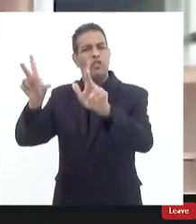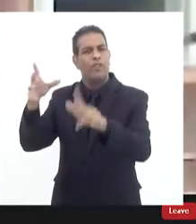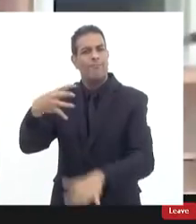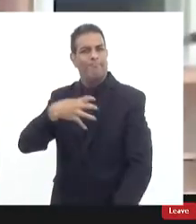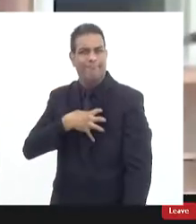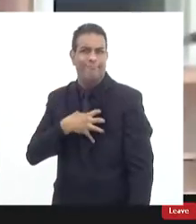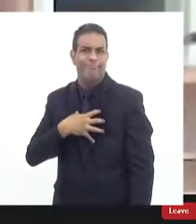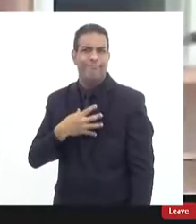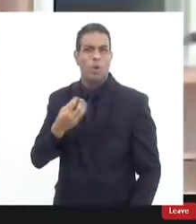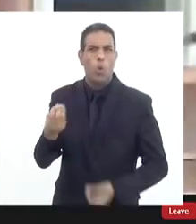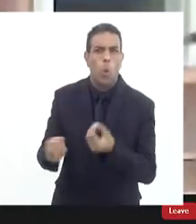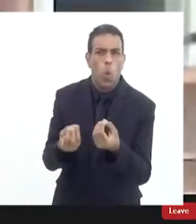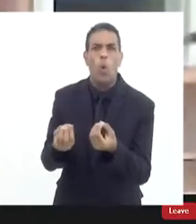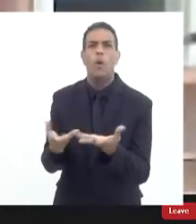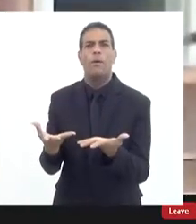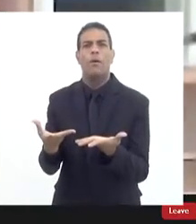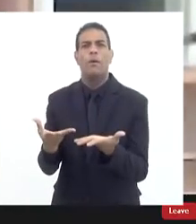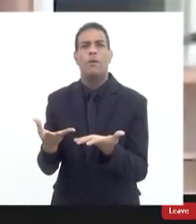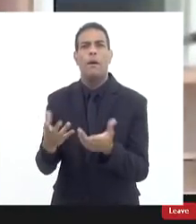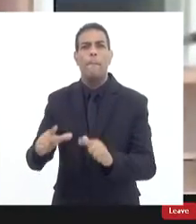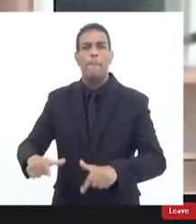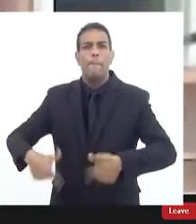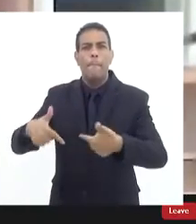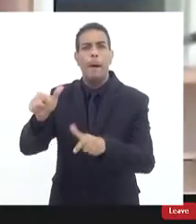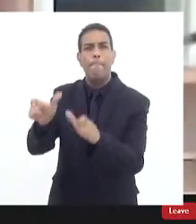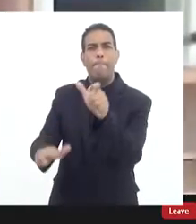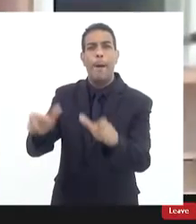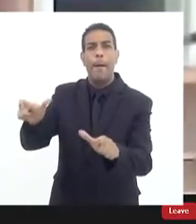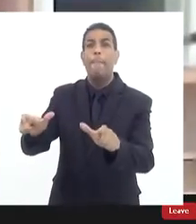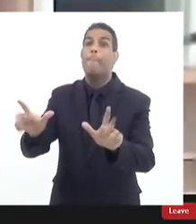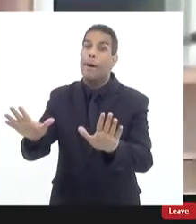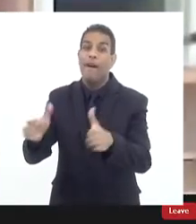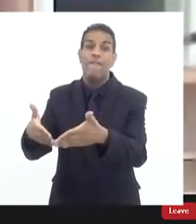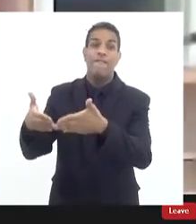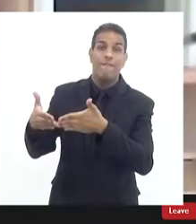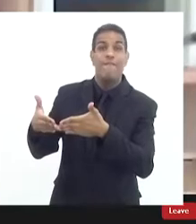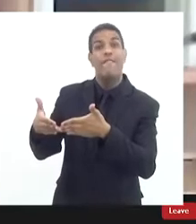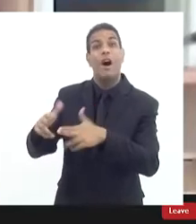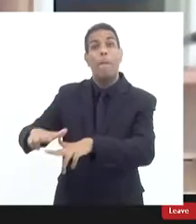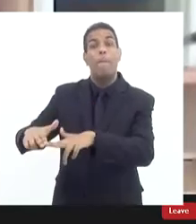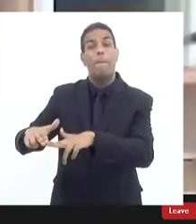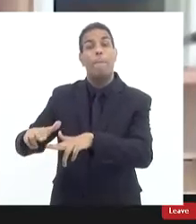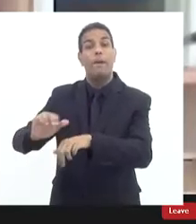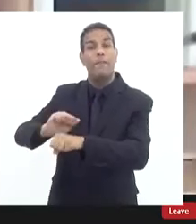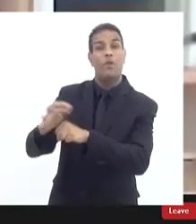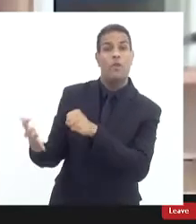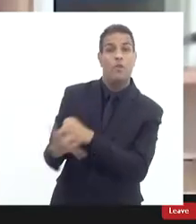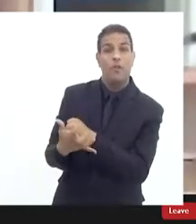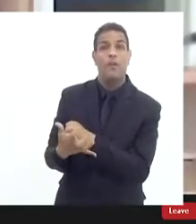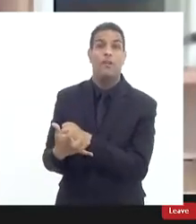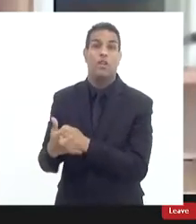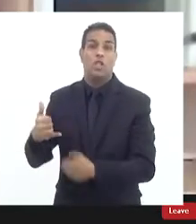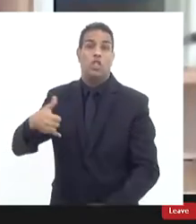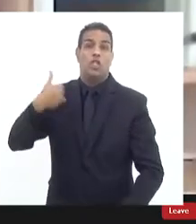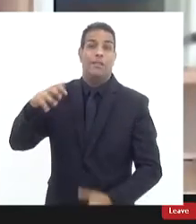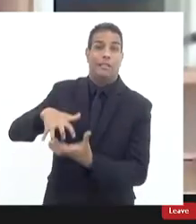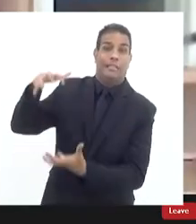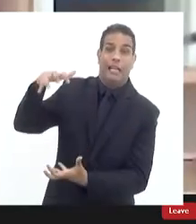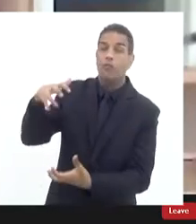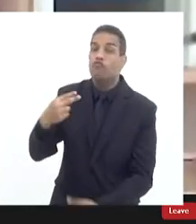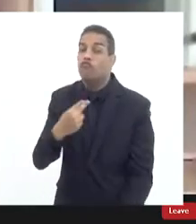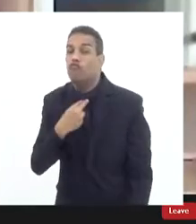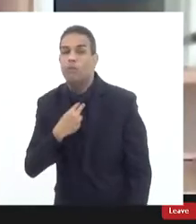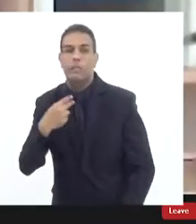justificada que conta com uma série de pessoas que estavam afastadas por conta da covid pessoas com idade avançada que não estavam